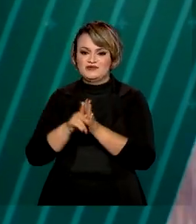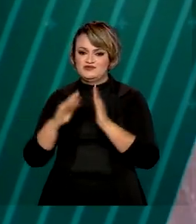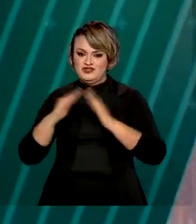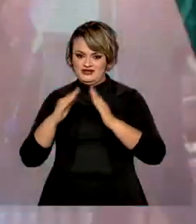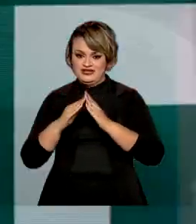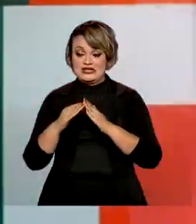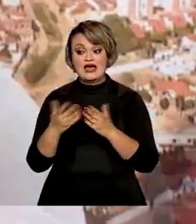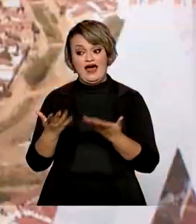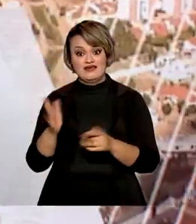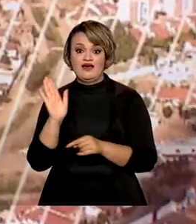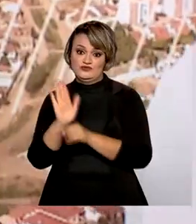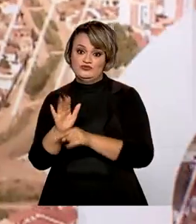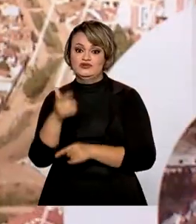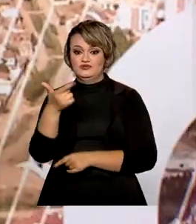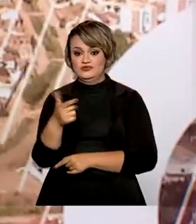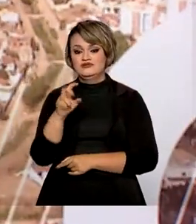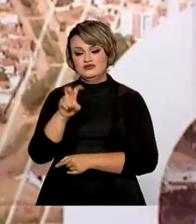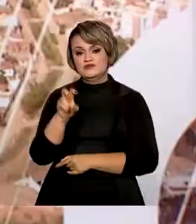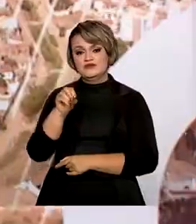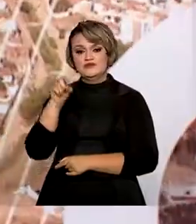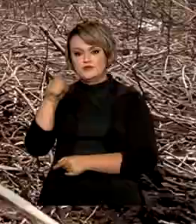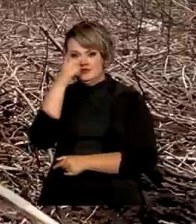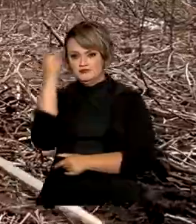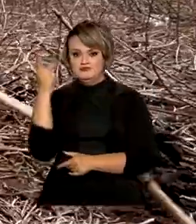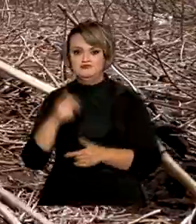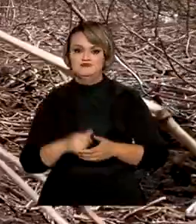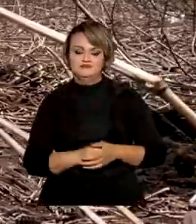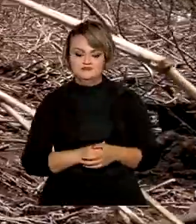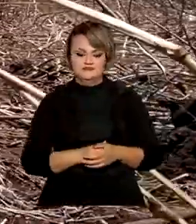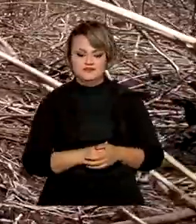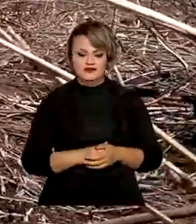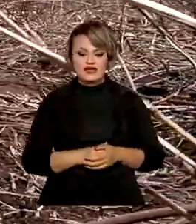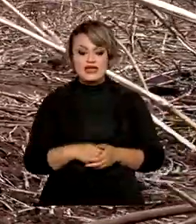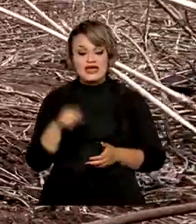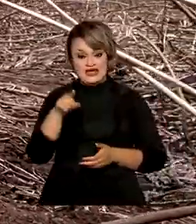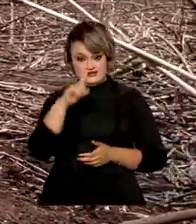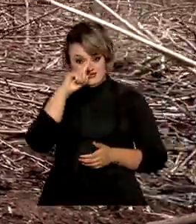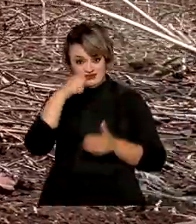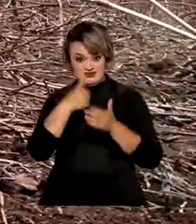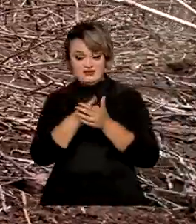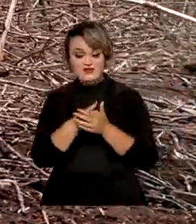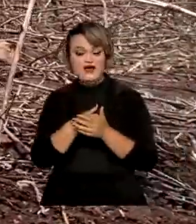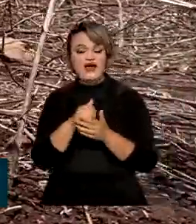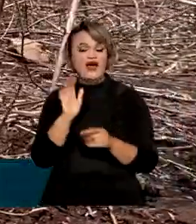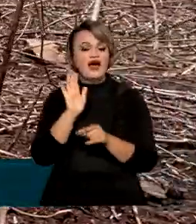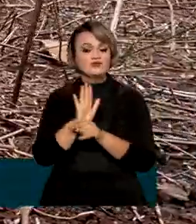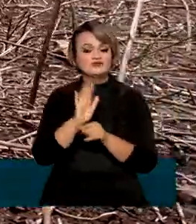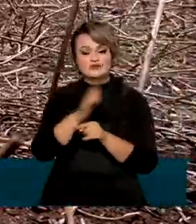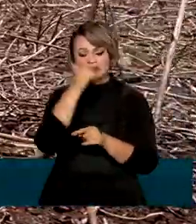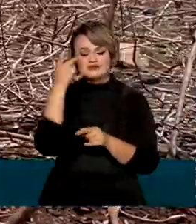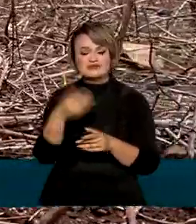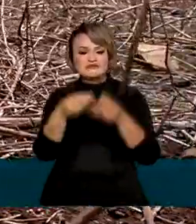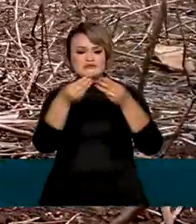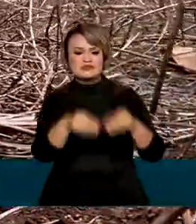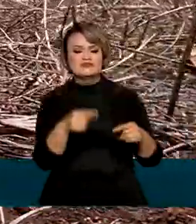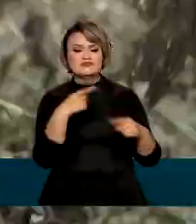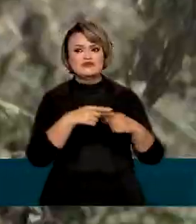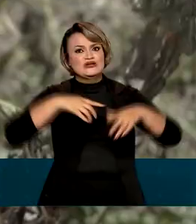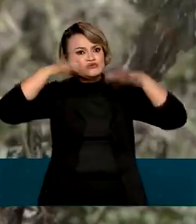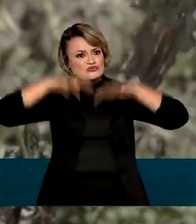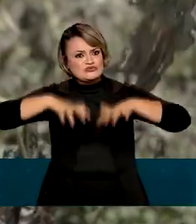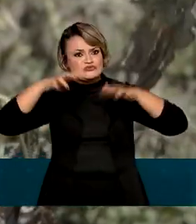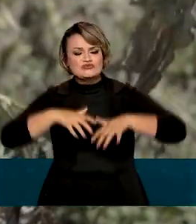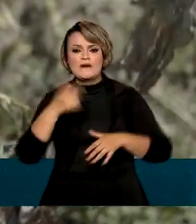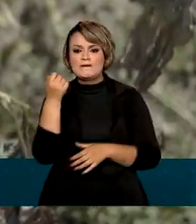beneficia 250 mil trabalhadores. A medida vai ajudar produtores rurais prejudicados pela seca